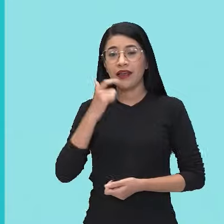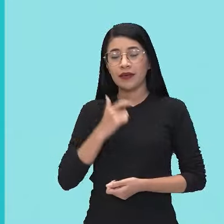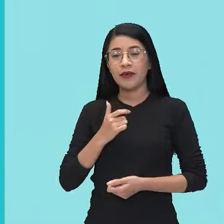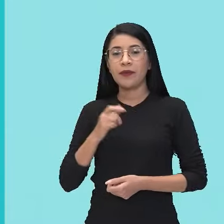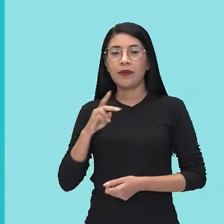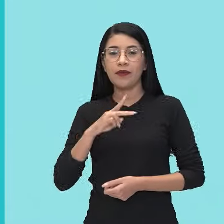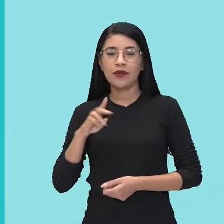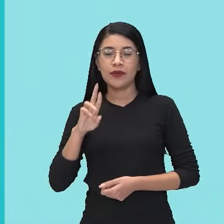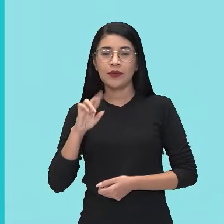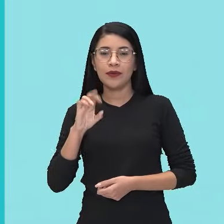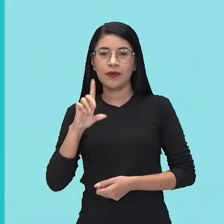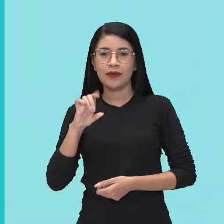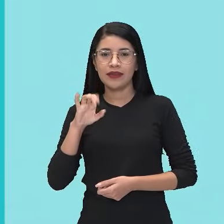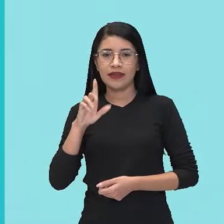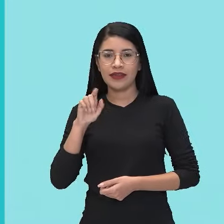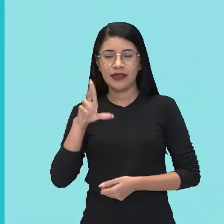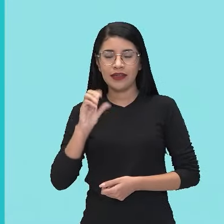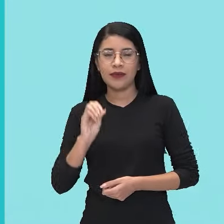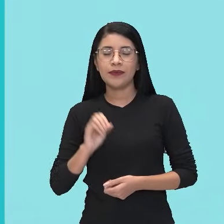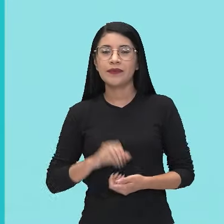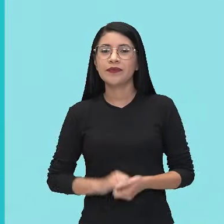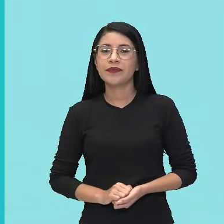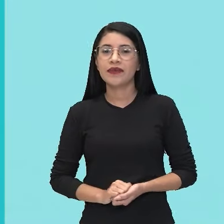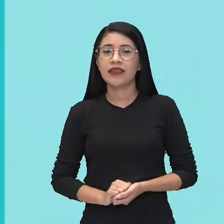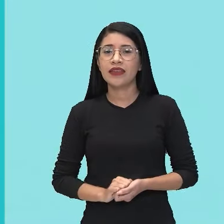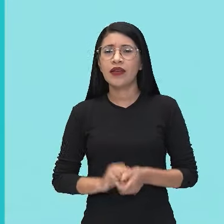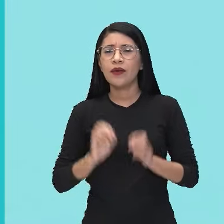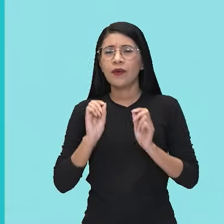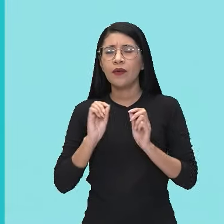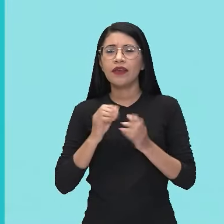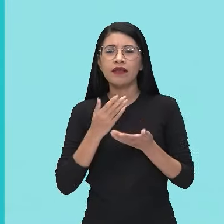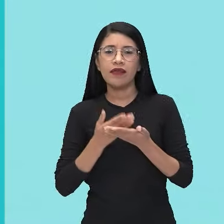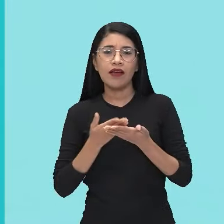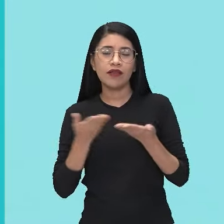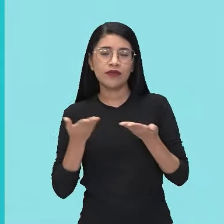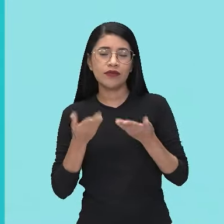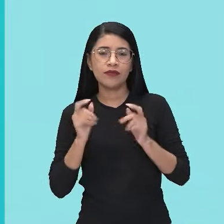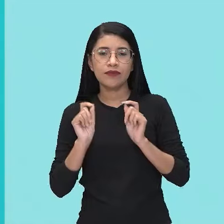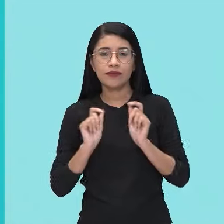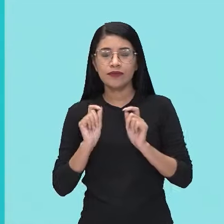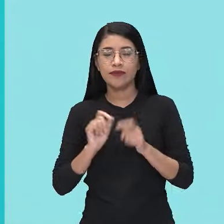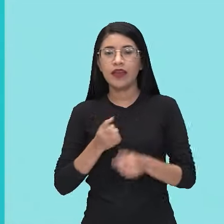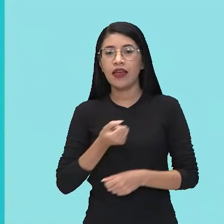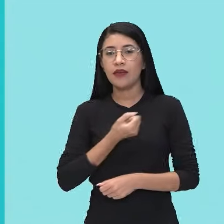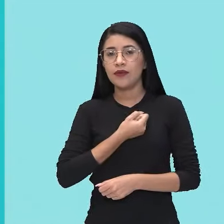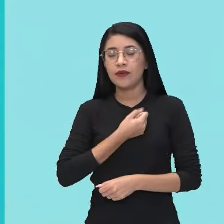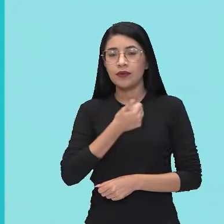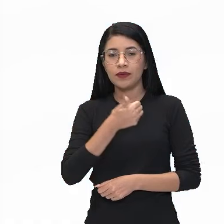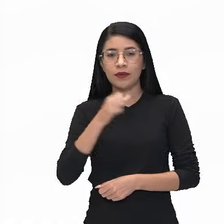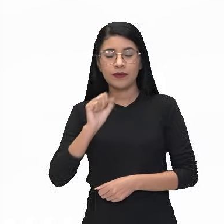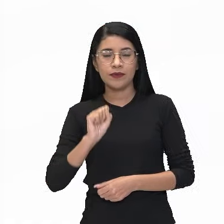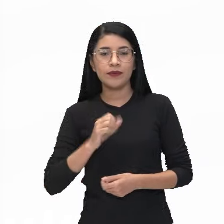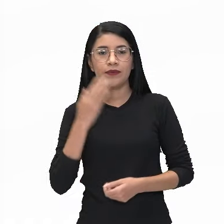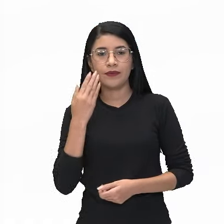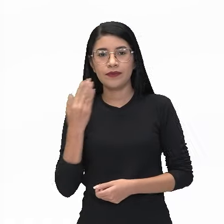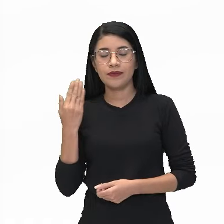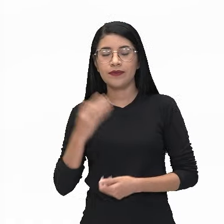Rodrigo Ribeiro. Vamos ver, então, o que teremos na nossa aula de número 18. Olha só.